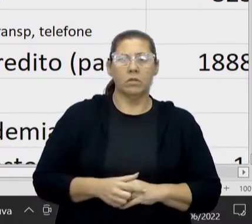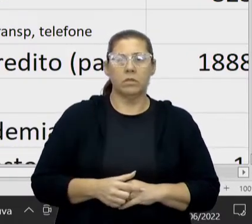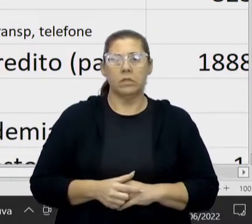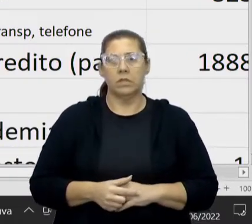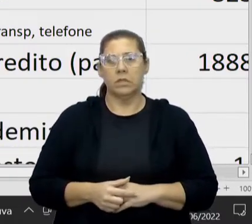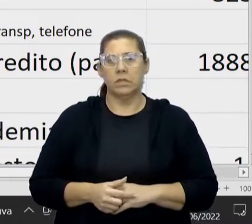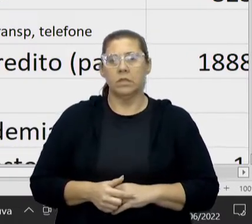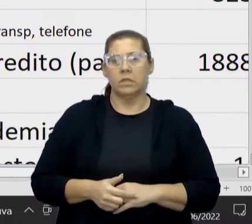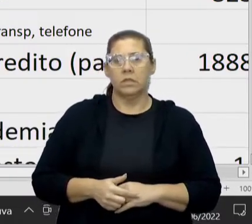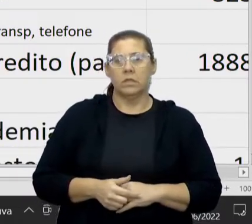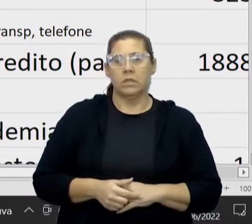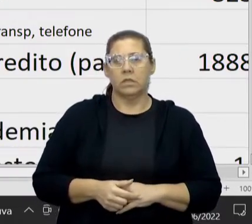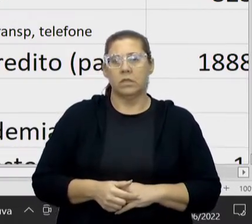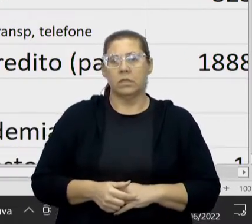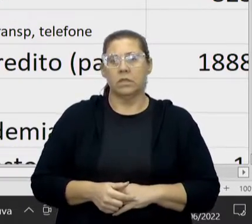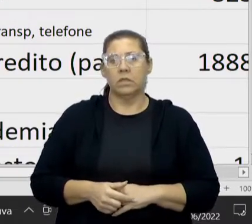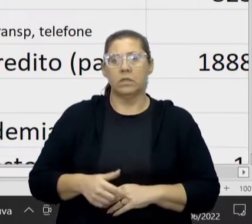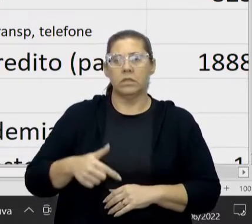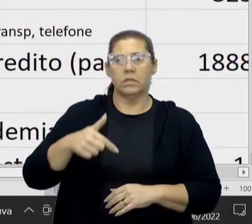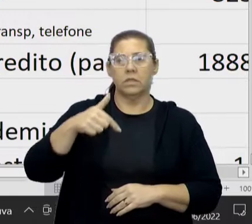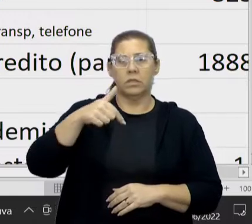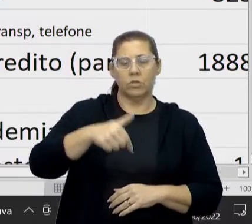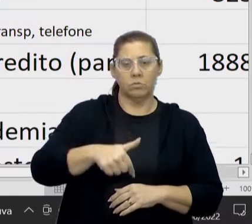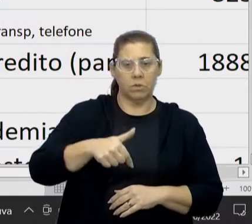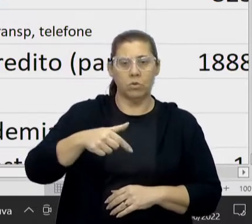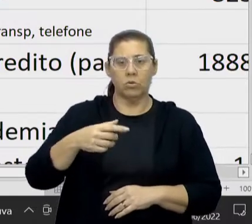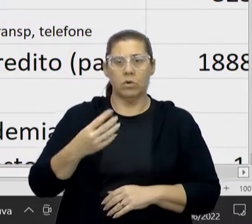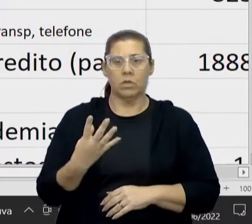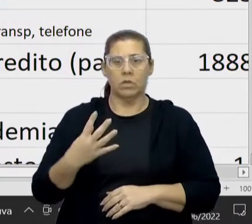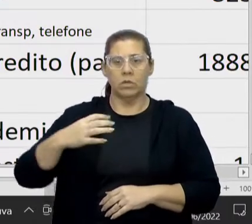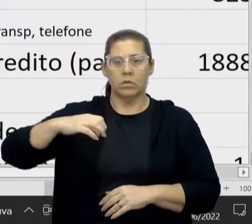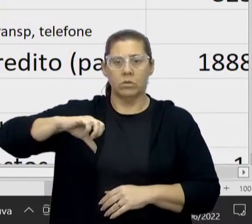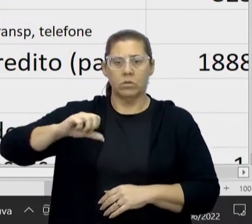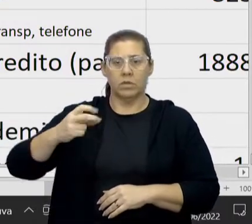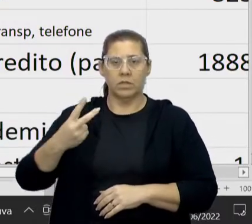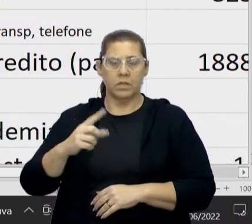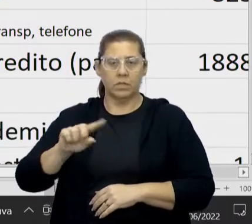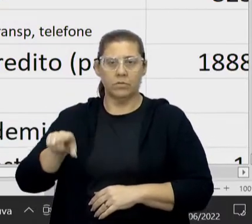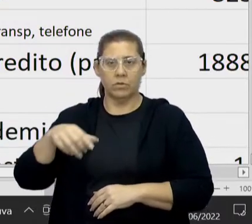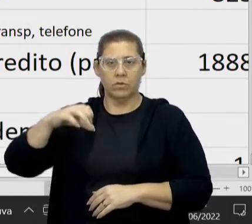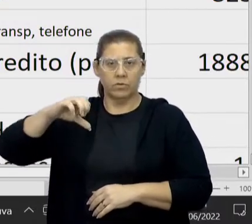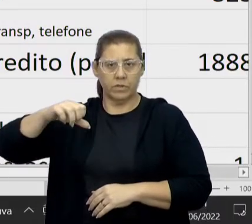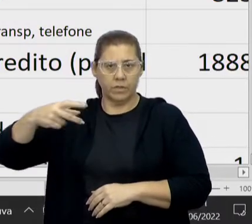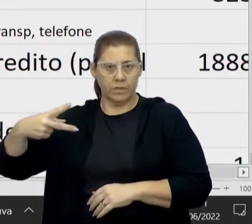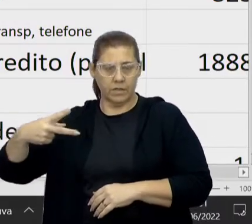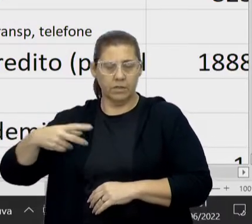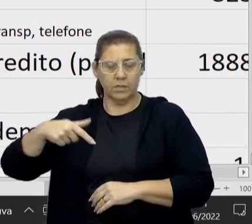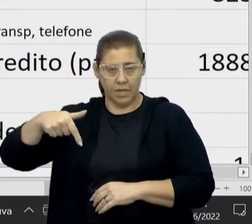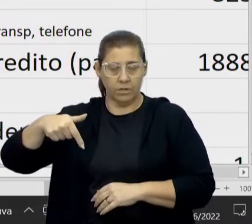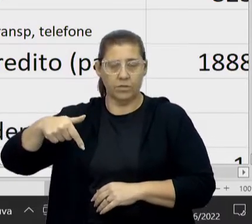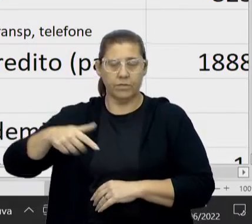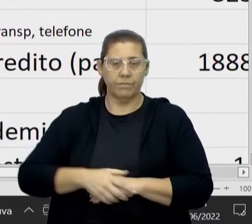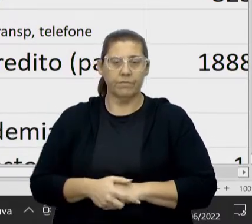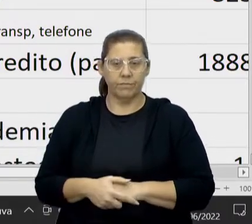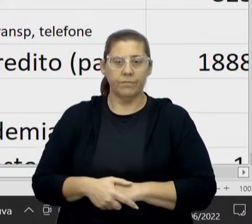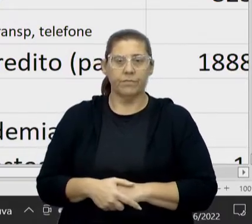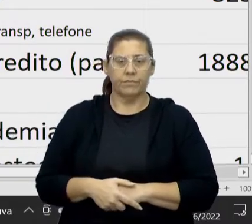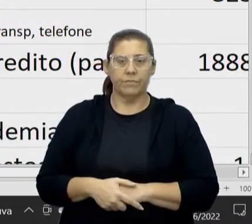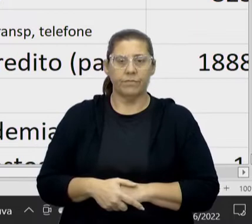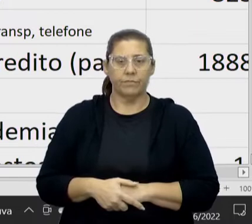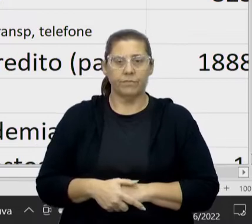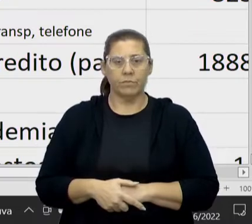.497,97. Para você sair e pegar um avião, você precisa ter um seguro.